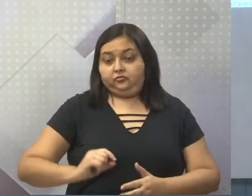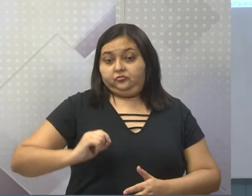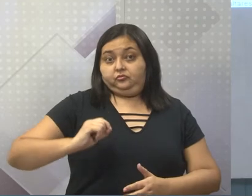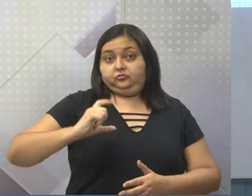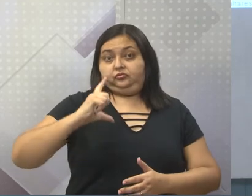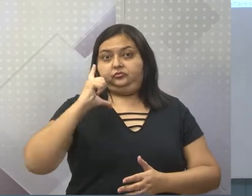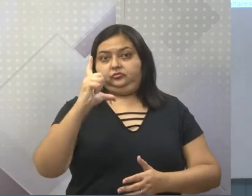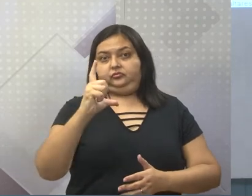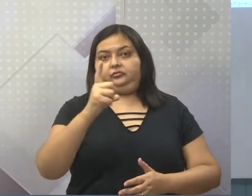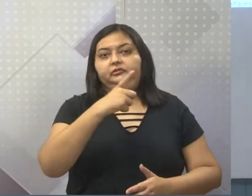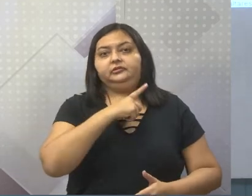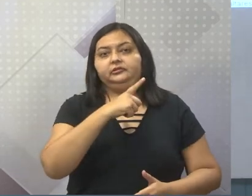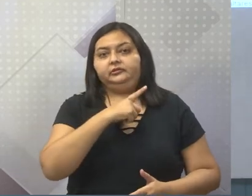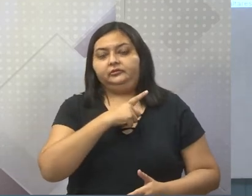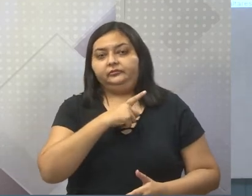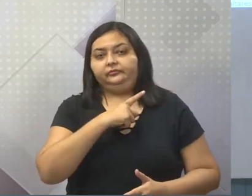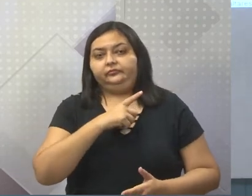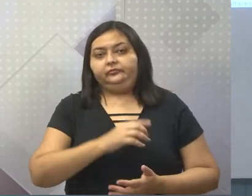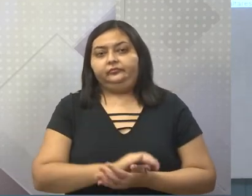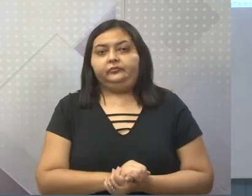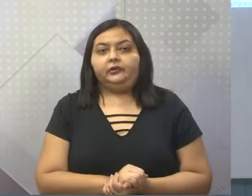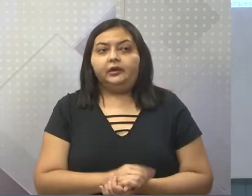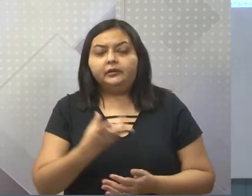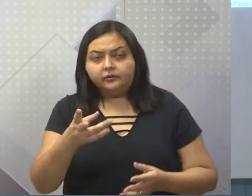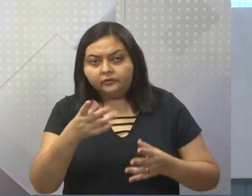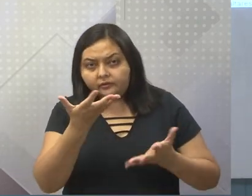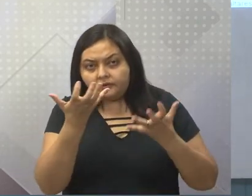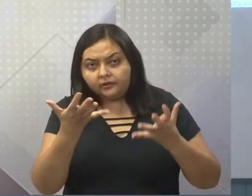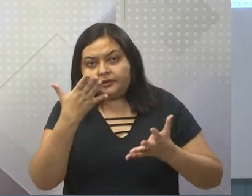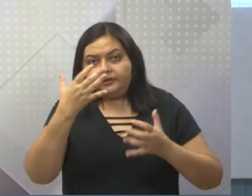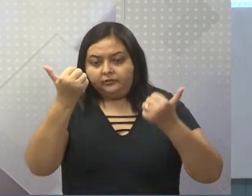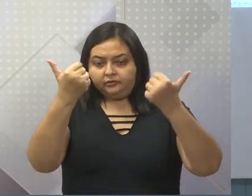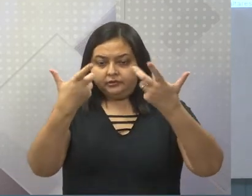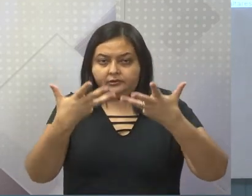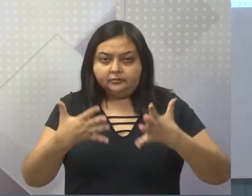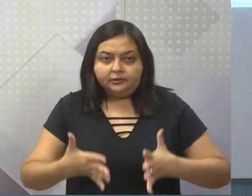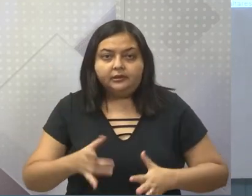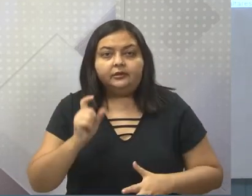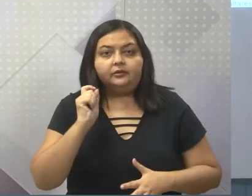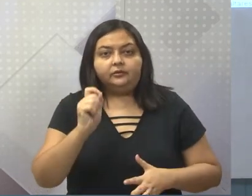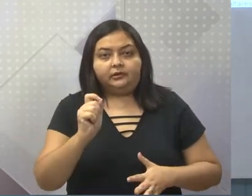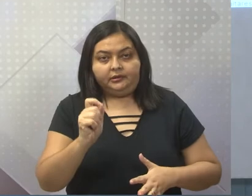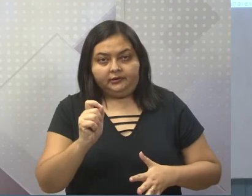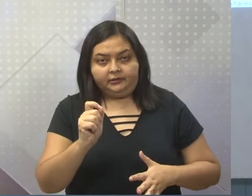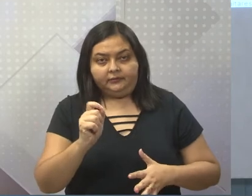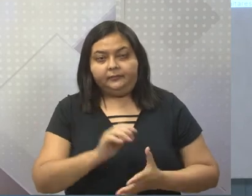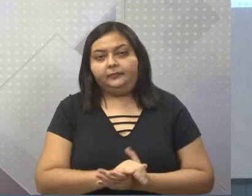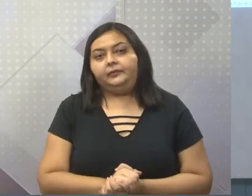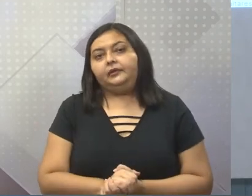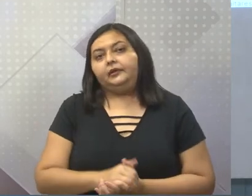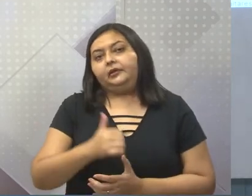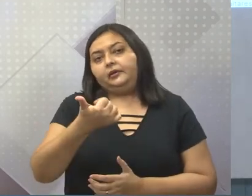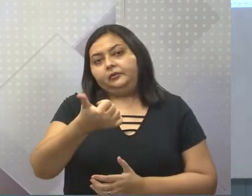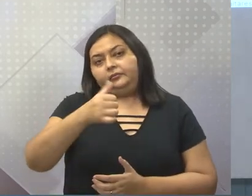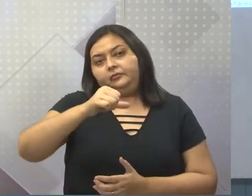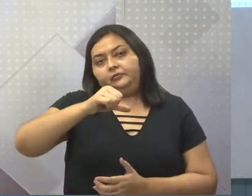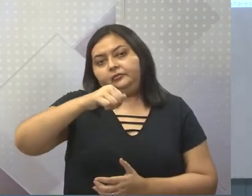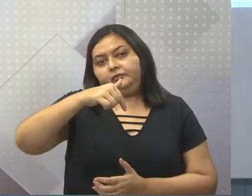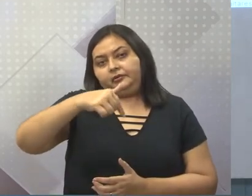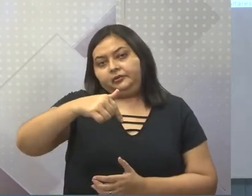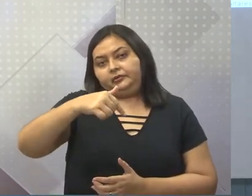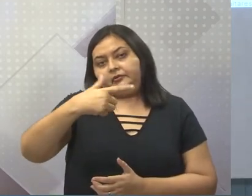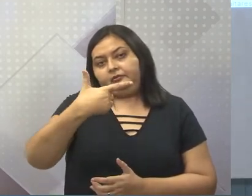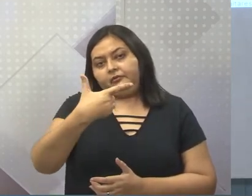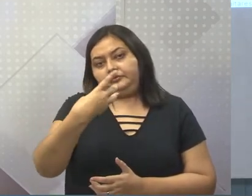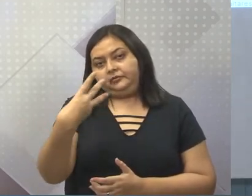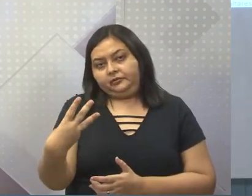Então, o que eu quero chamar a atenção de vocês, nesse sentido. Então, naquele momento, já em 1723,